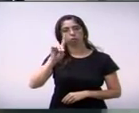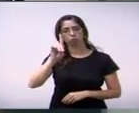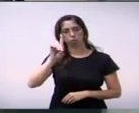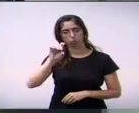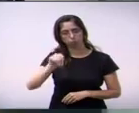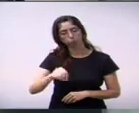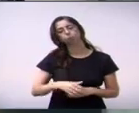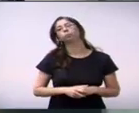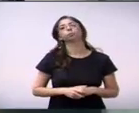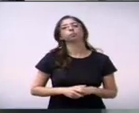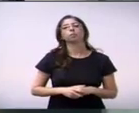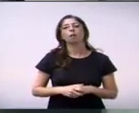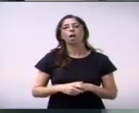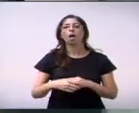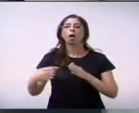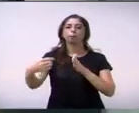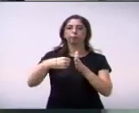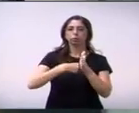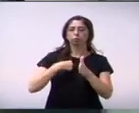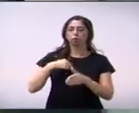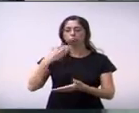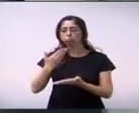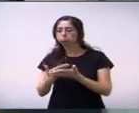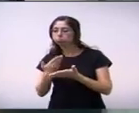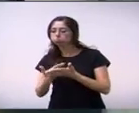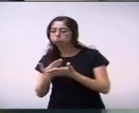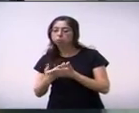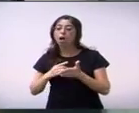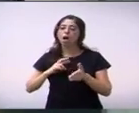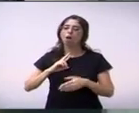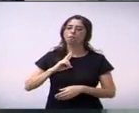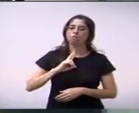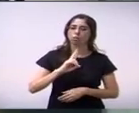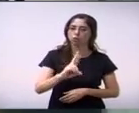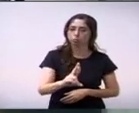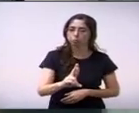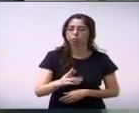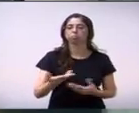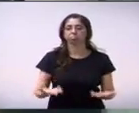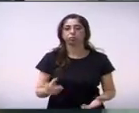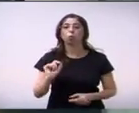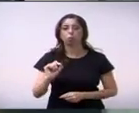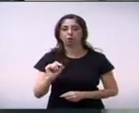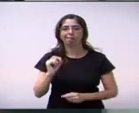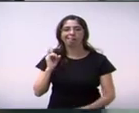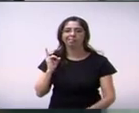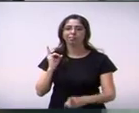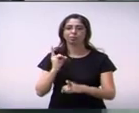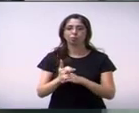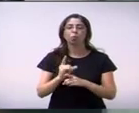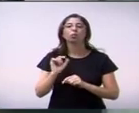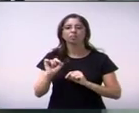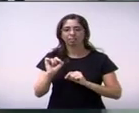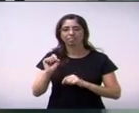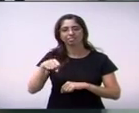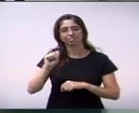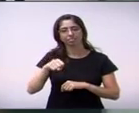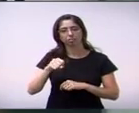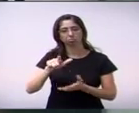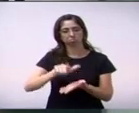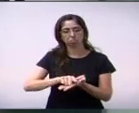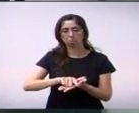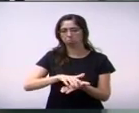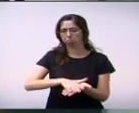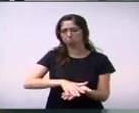possibilidade, eu compro essa briga lá por vocês. E aí, qual não foi minha surpresa, que achei muito documento. O primeiro